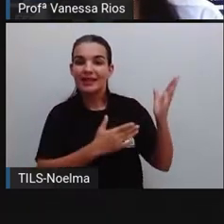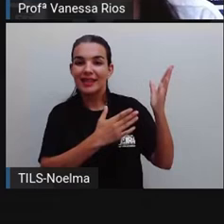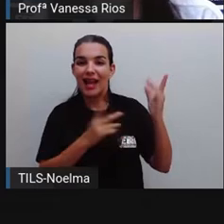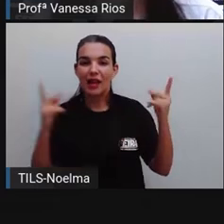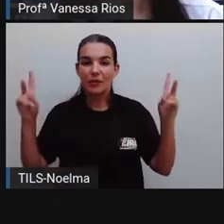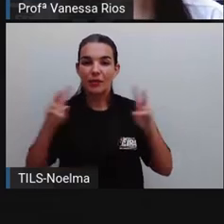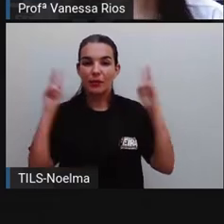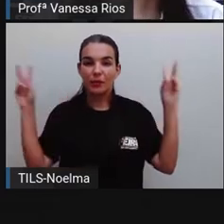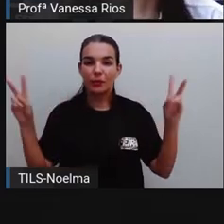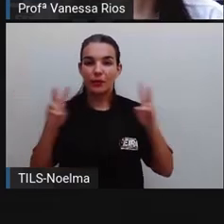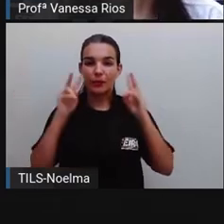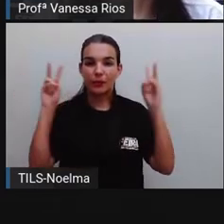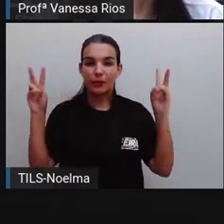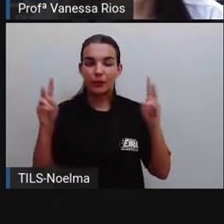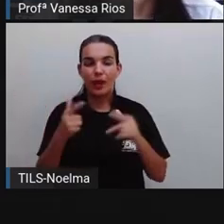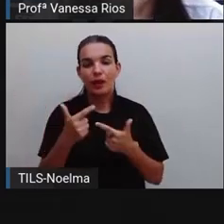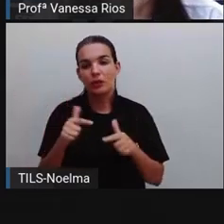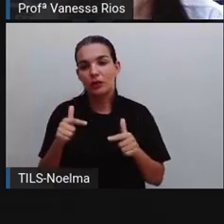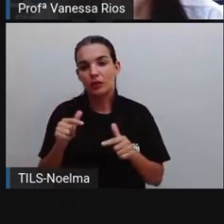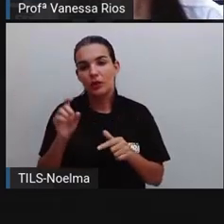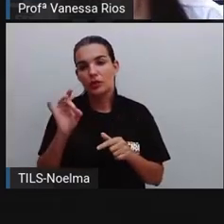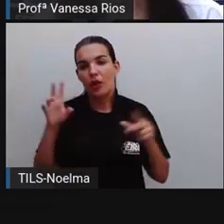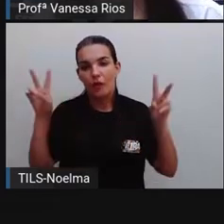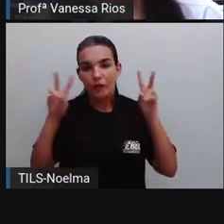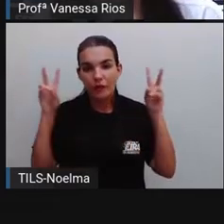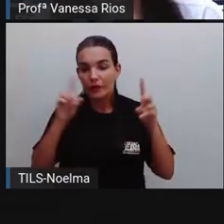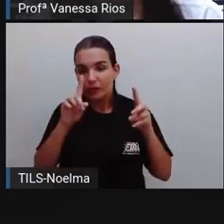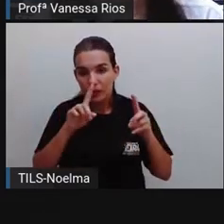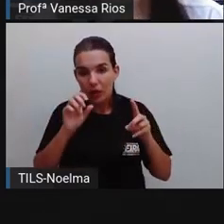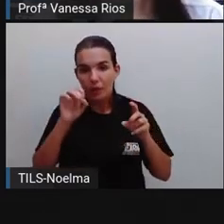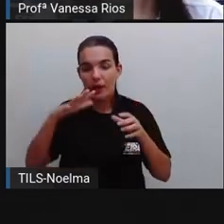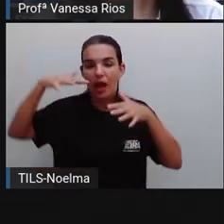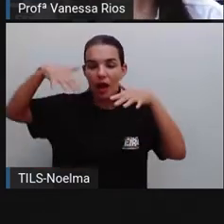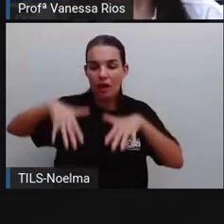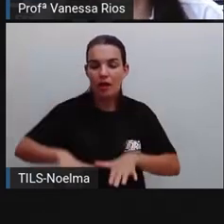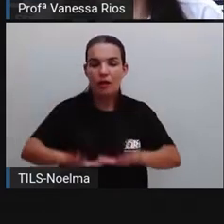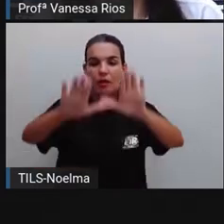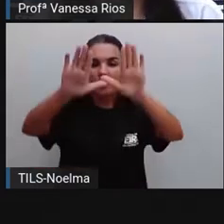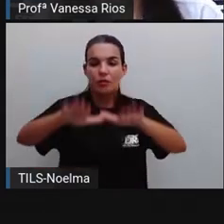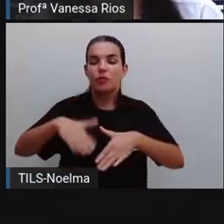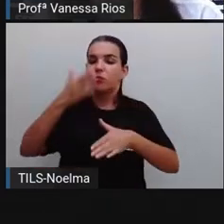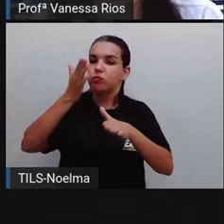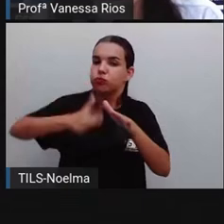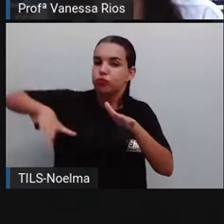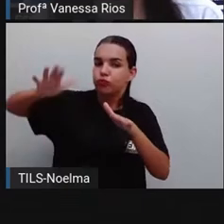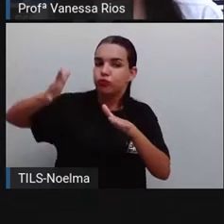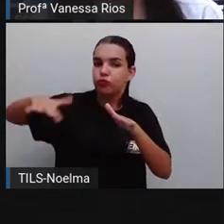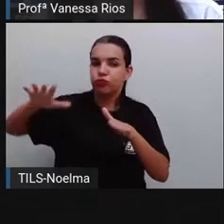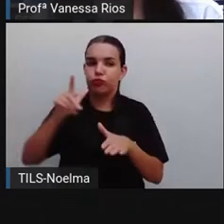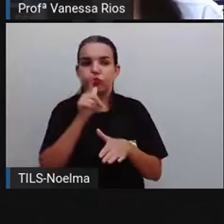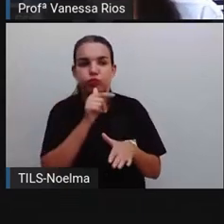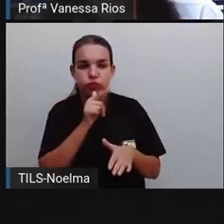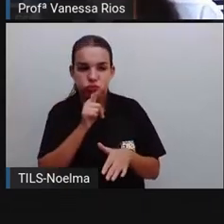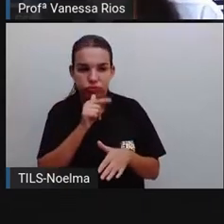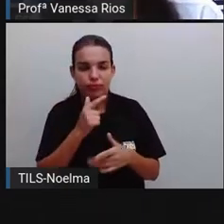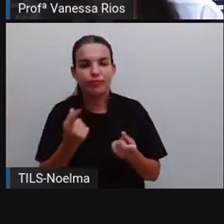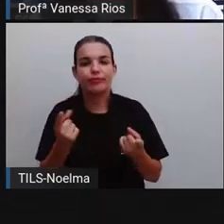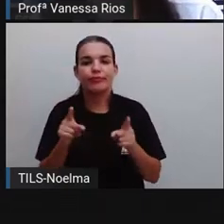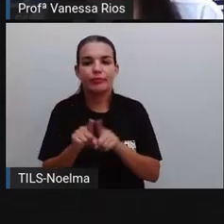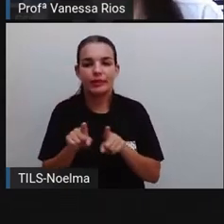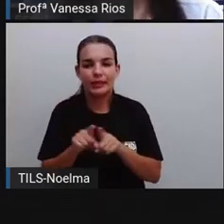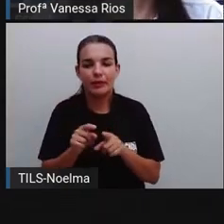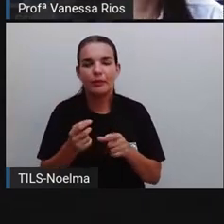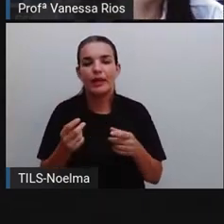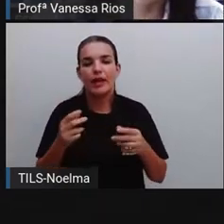eólica, mas não aí movimentadas pelo vento, né? Movimentadas pela força da maré. E novamente a energia de